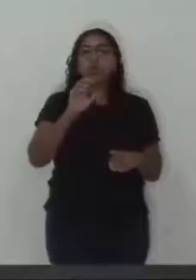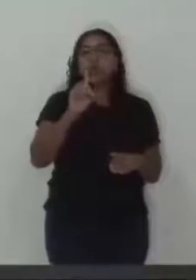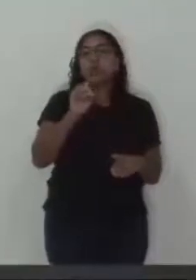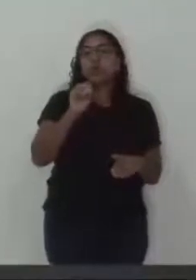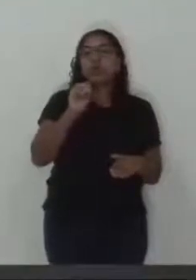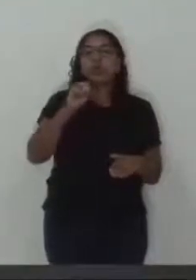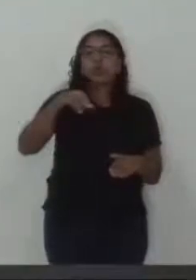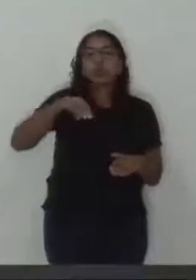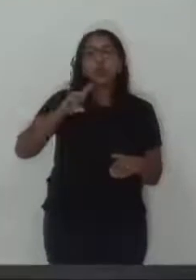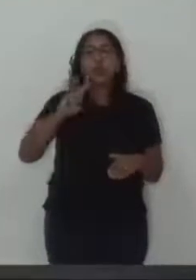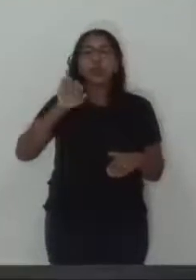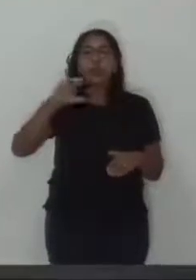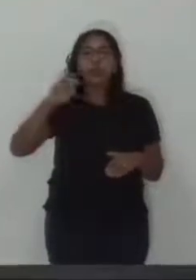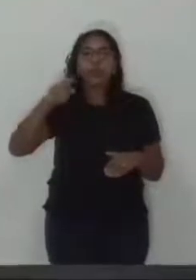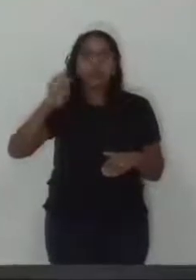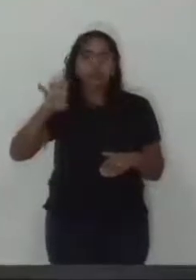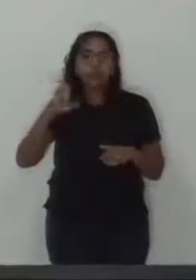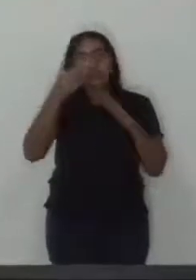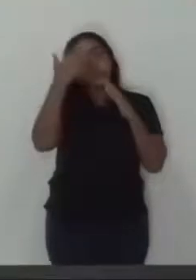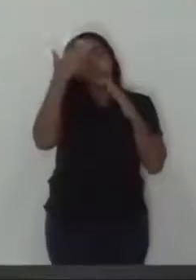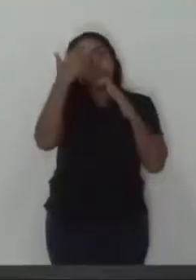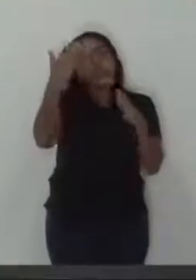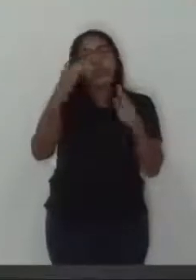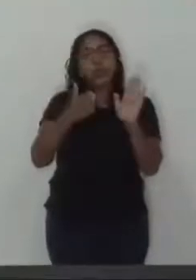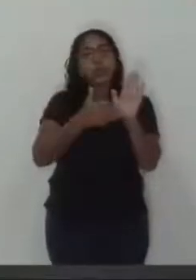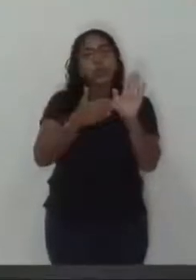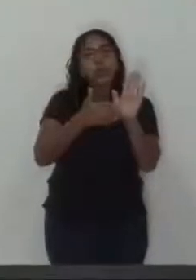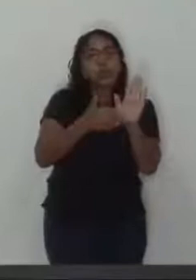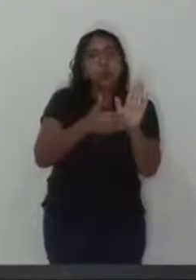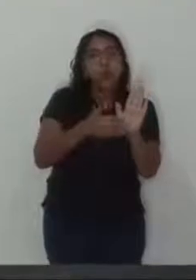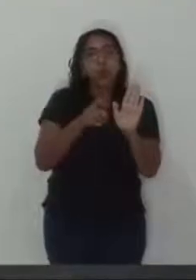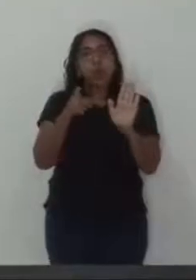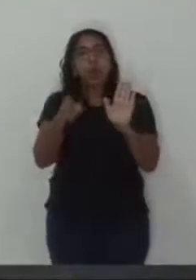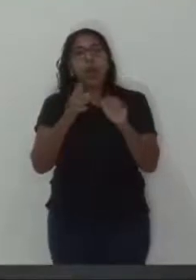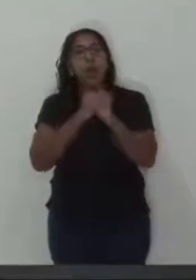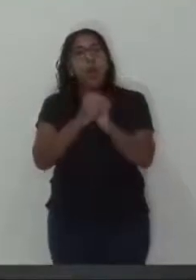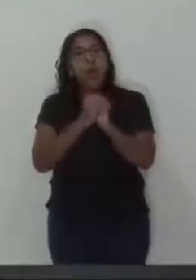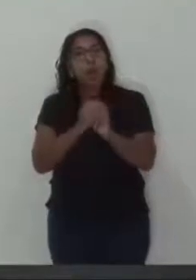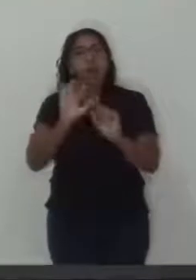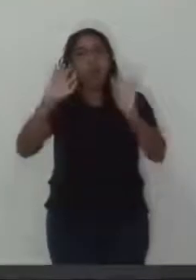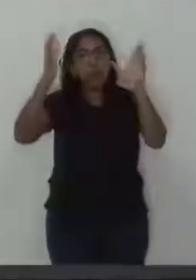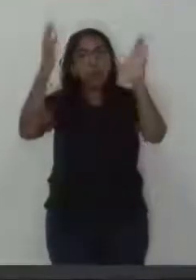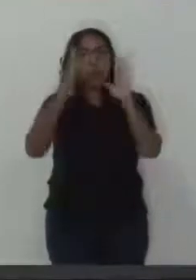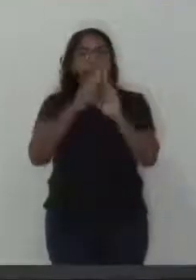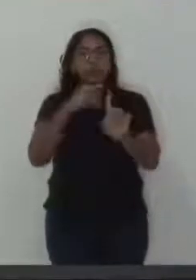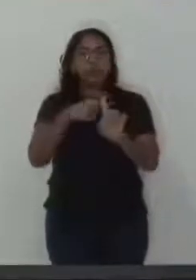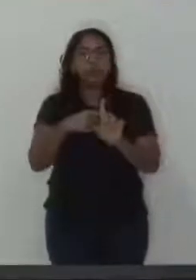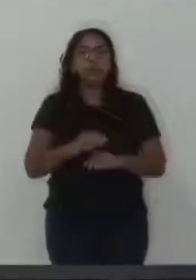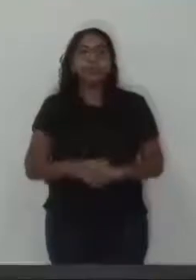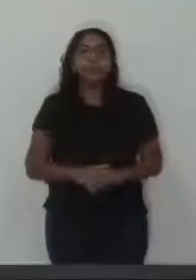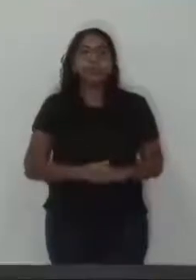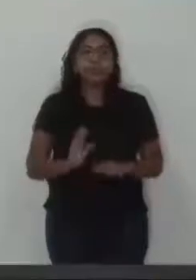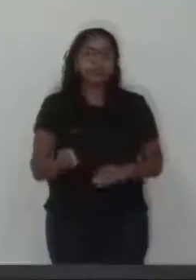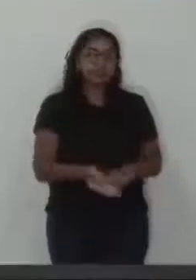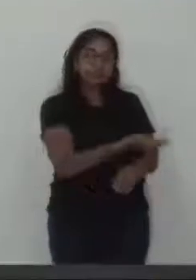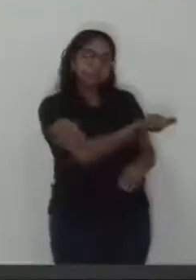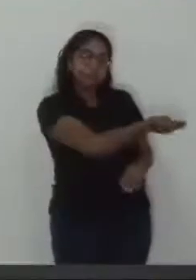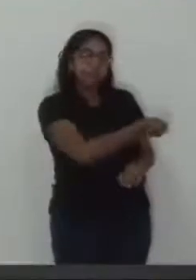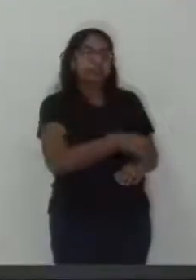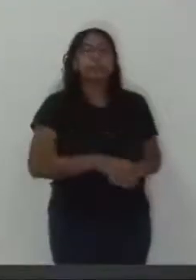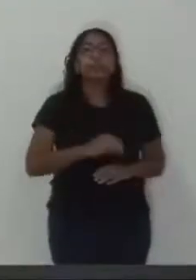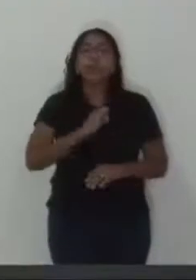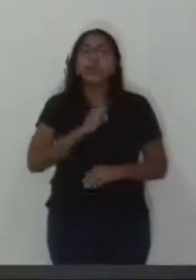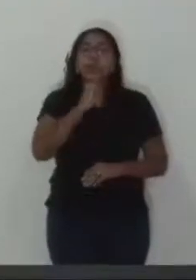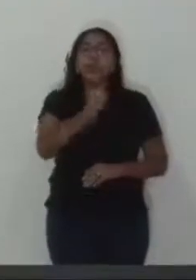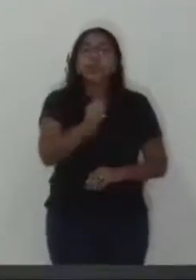em agradecimento à moção nº 3, 2020, referente à novena e festa de São Sebastião. Encaminhe-se. Comunicamos aos senhores